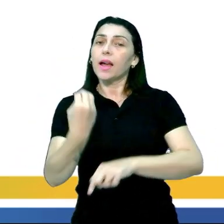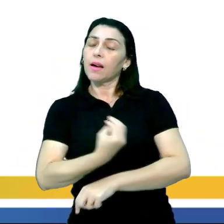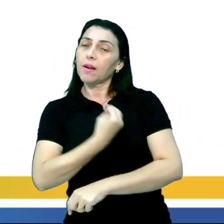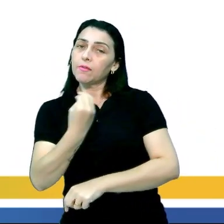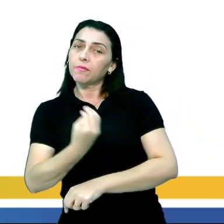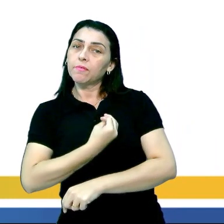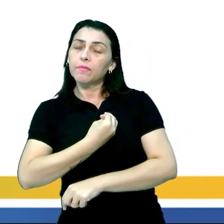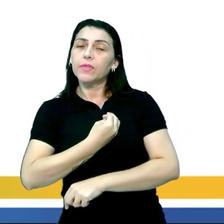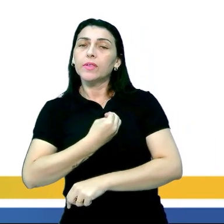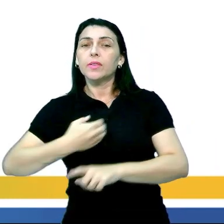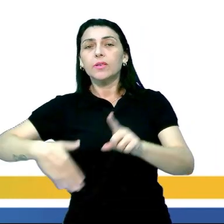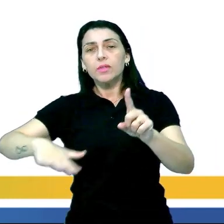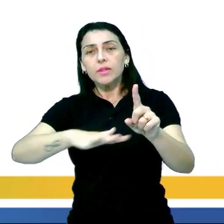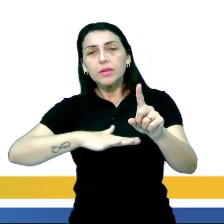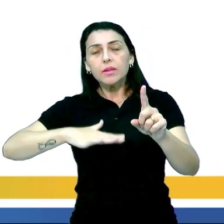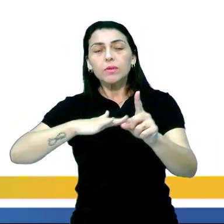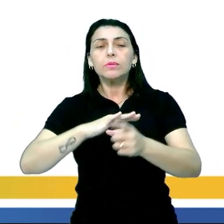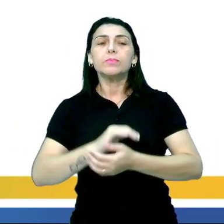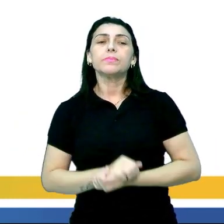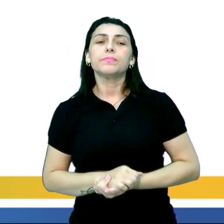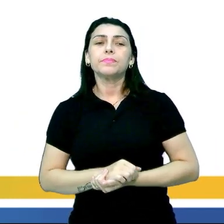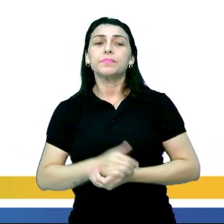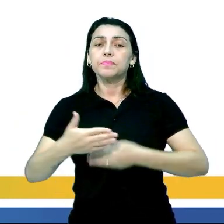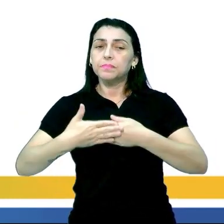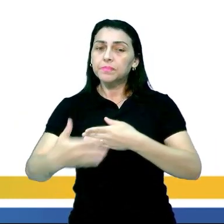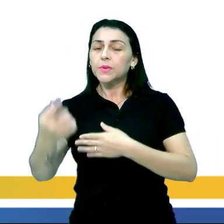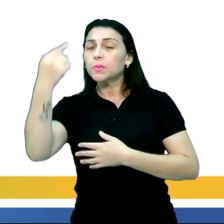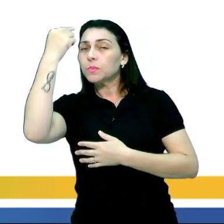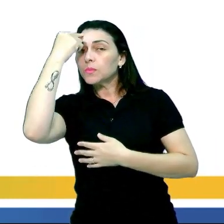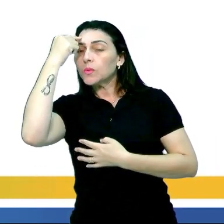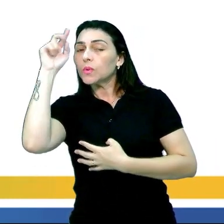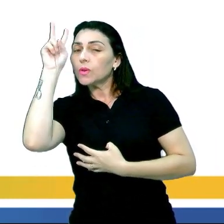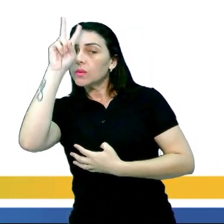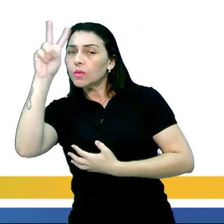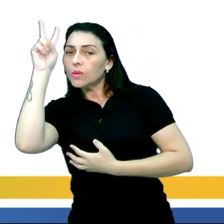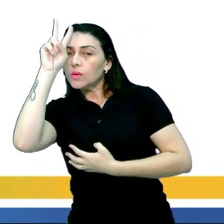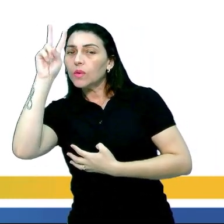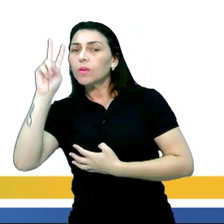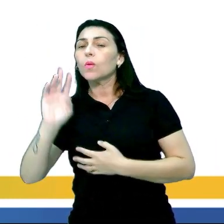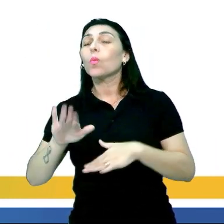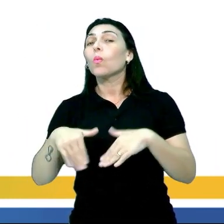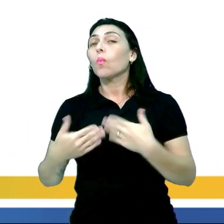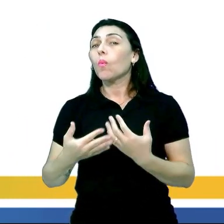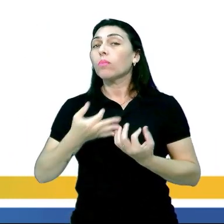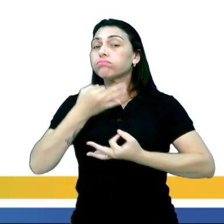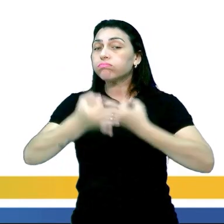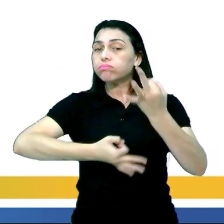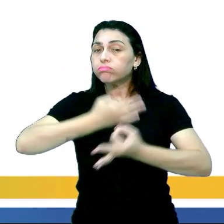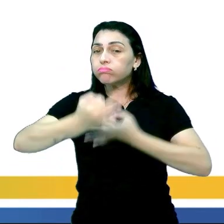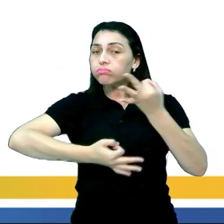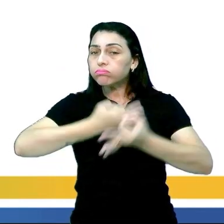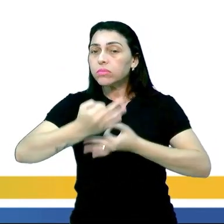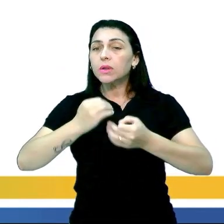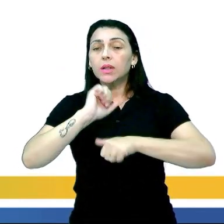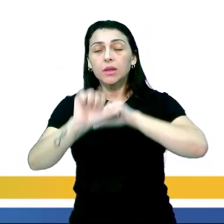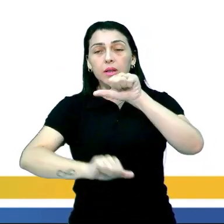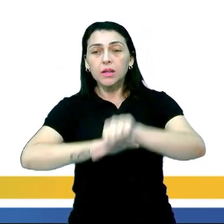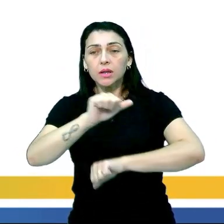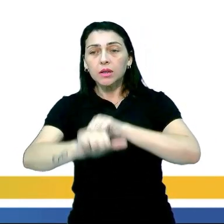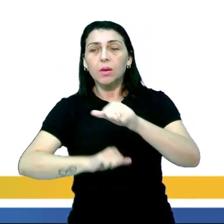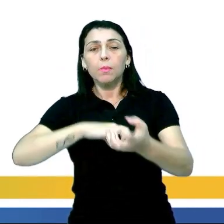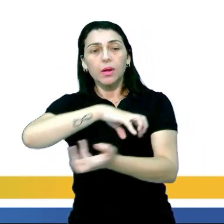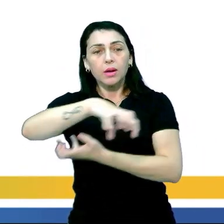entre a vida? A partir da reflexão do historiador, um argumento contrário